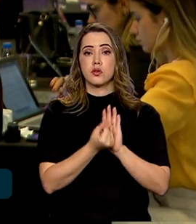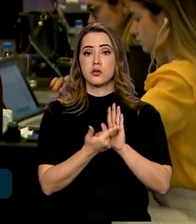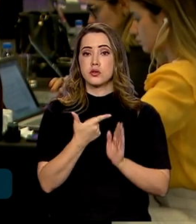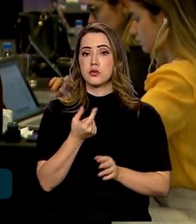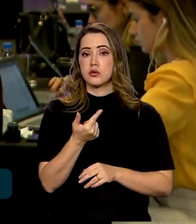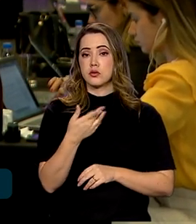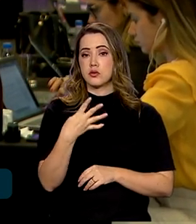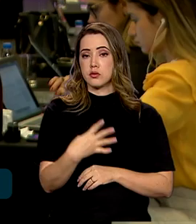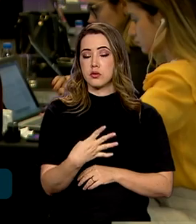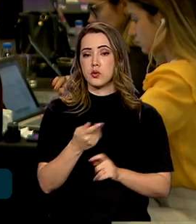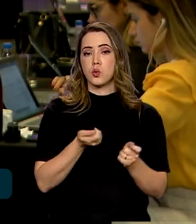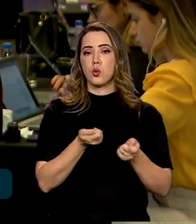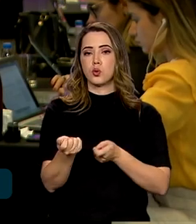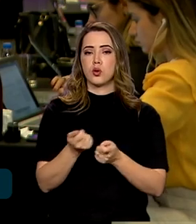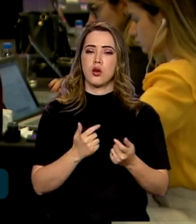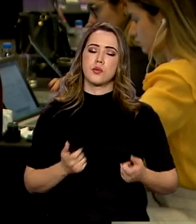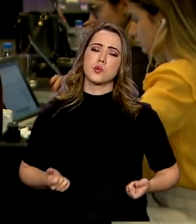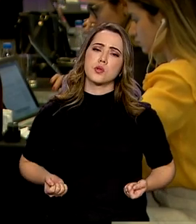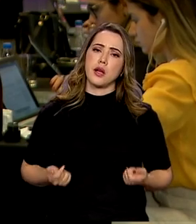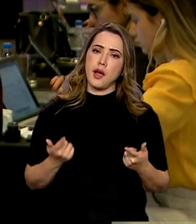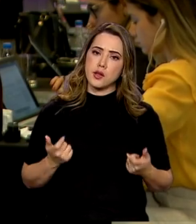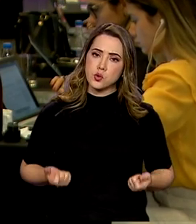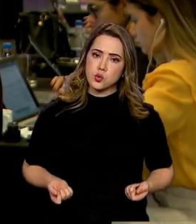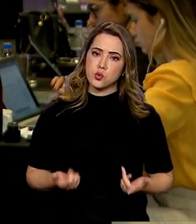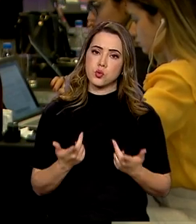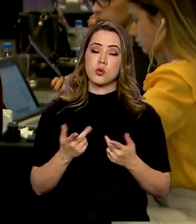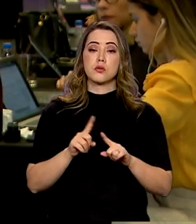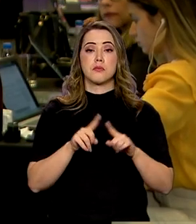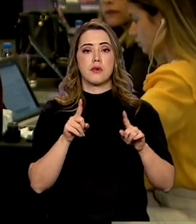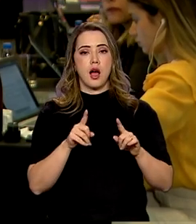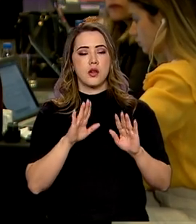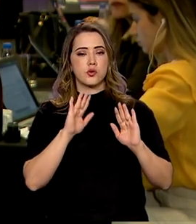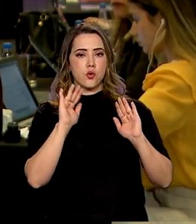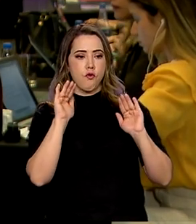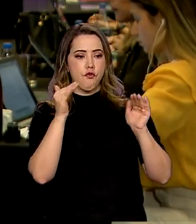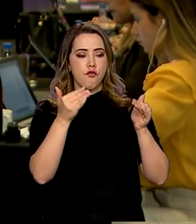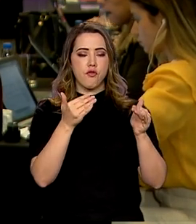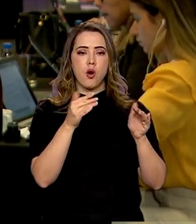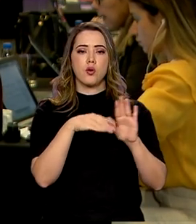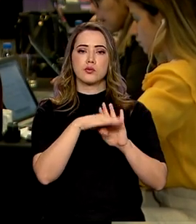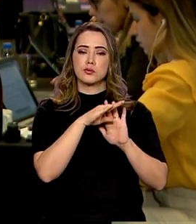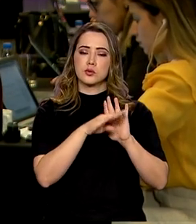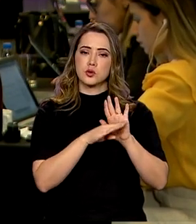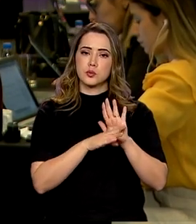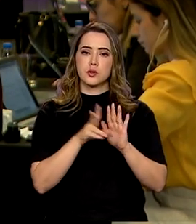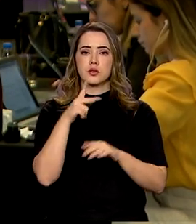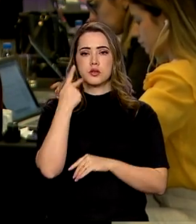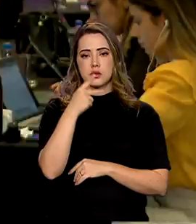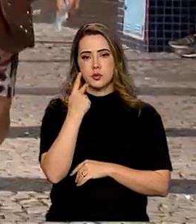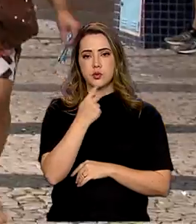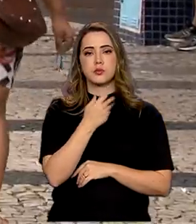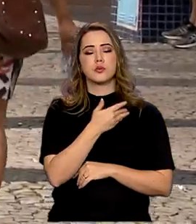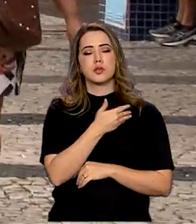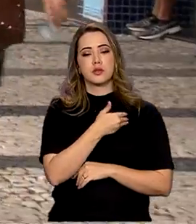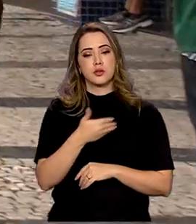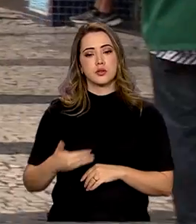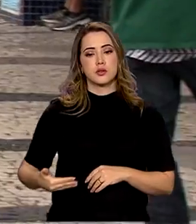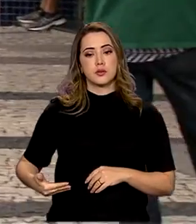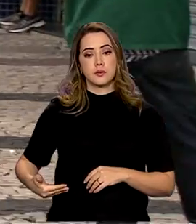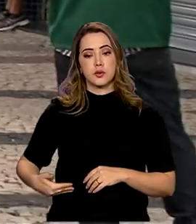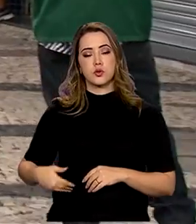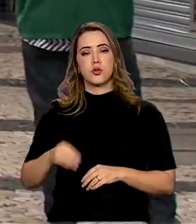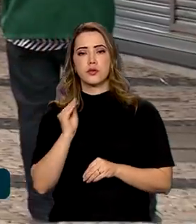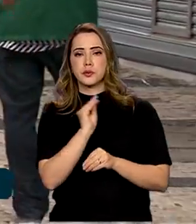e controlar os gastos sem prejudicar os projetos e programas de políticas públicas. Tebbit